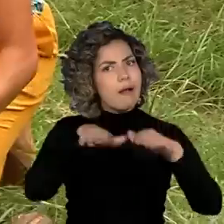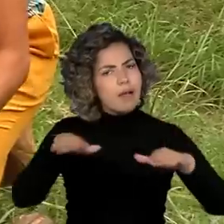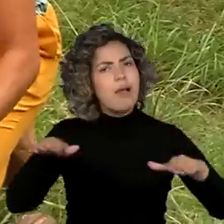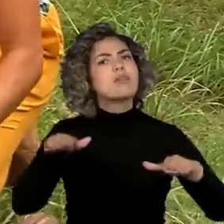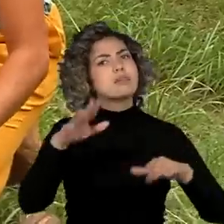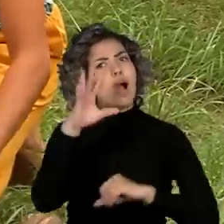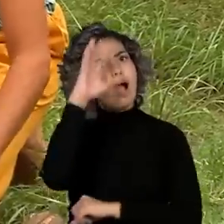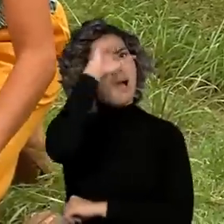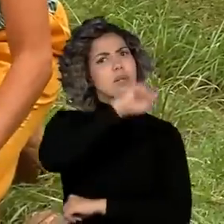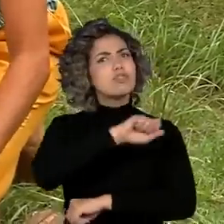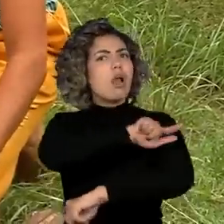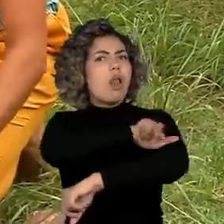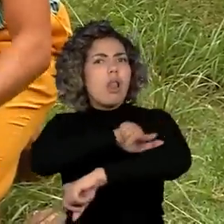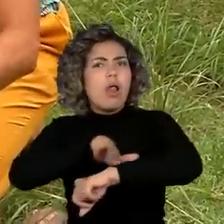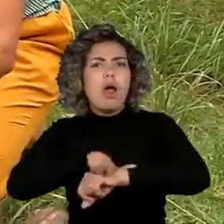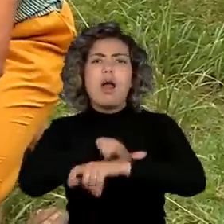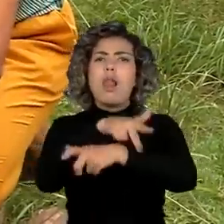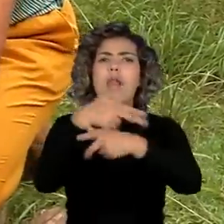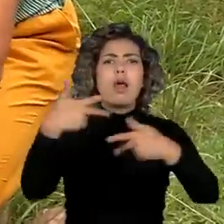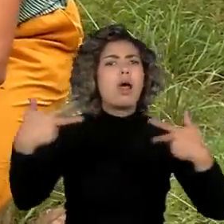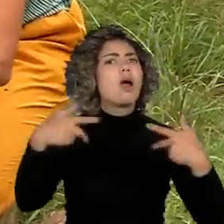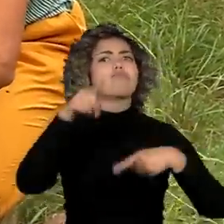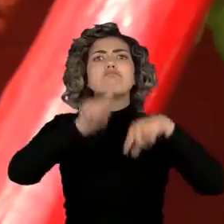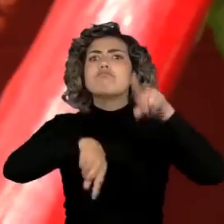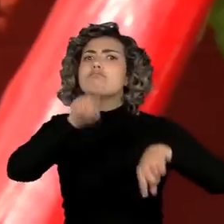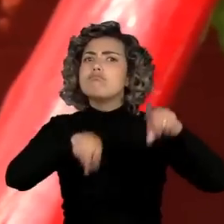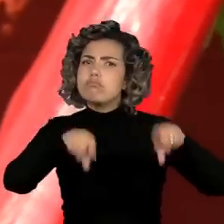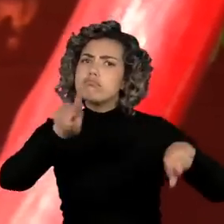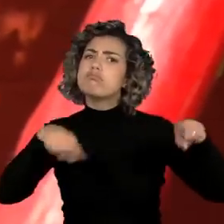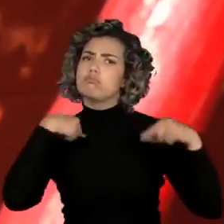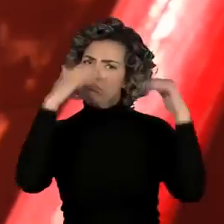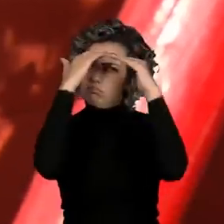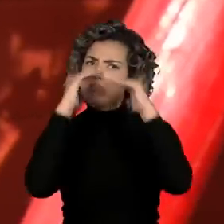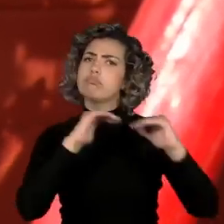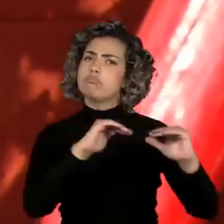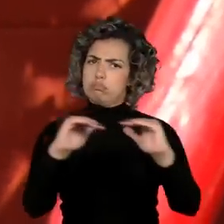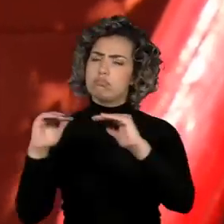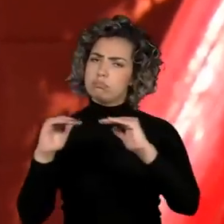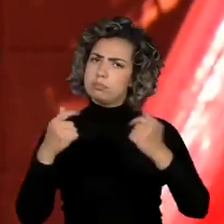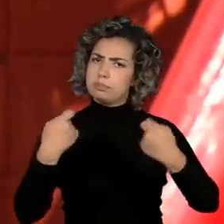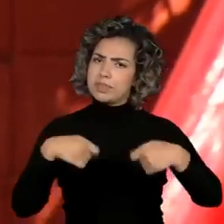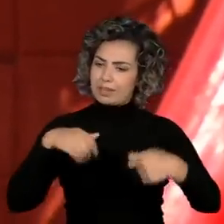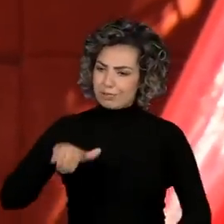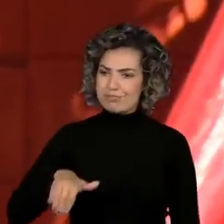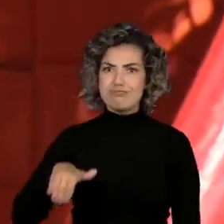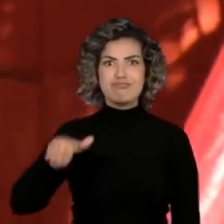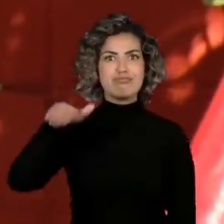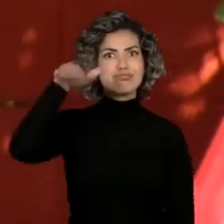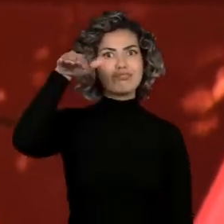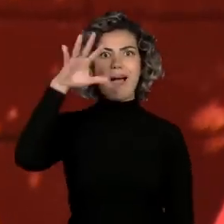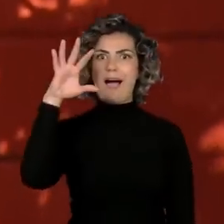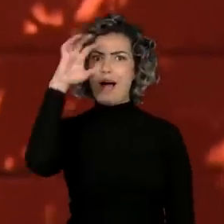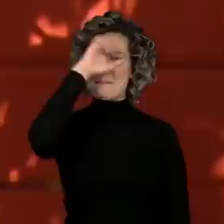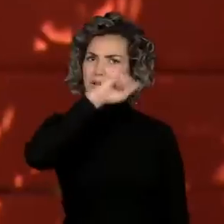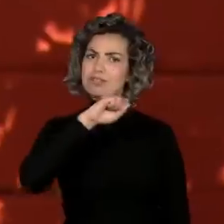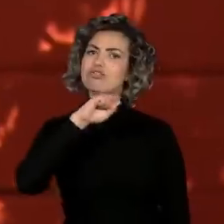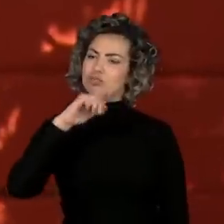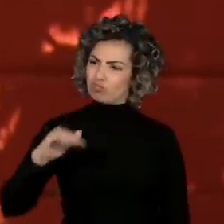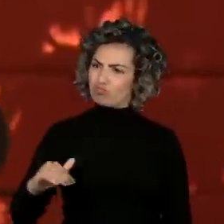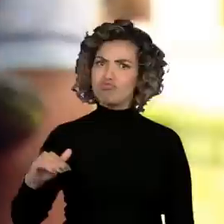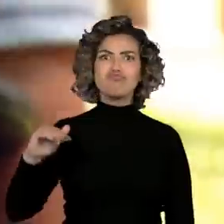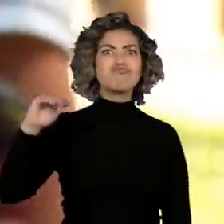diferentes raças e costumes étnicos. O projeto contribui para a formação de uma geração mais